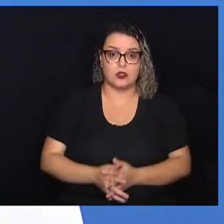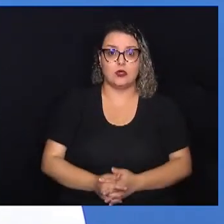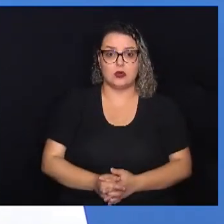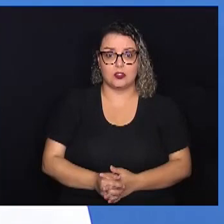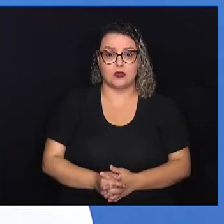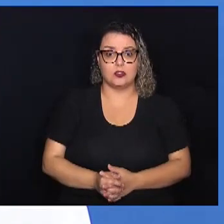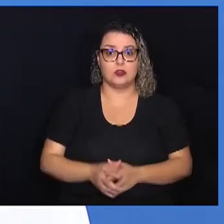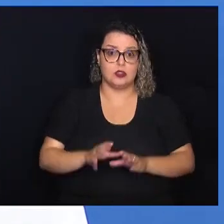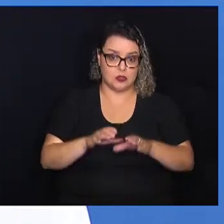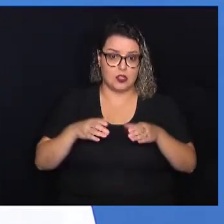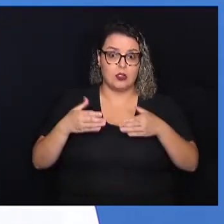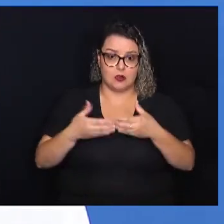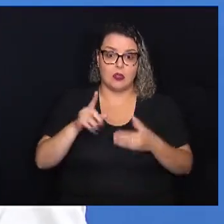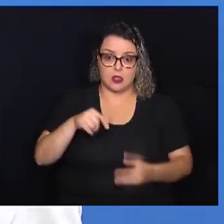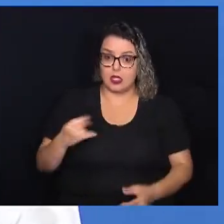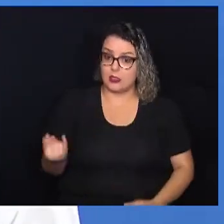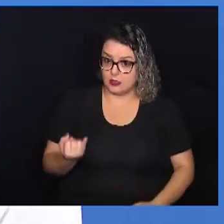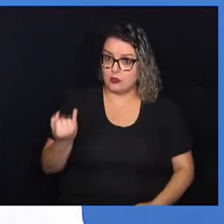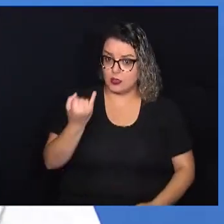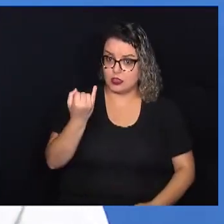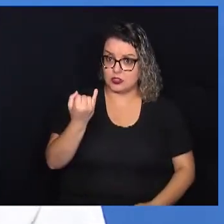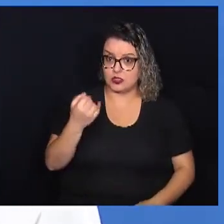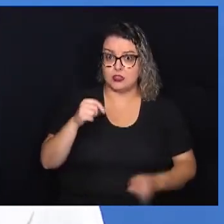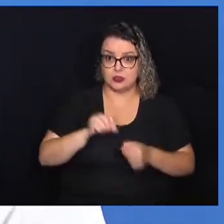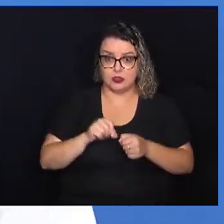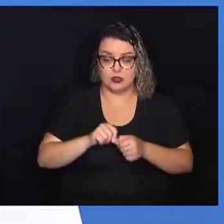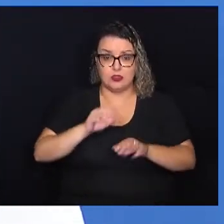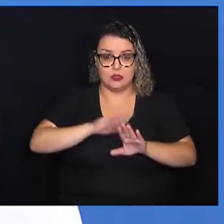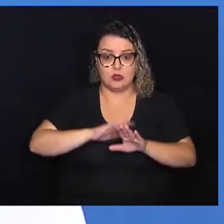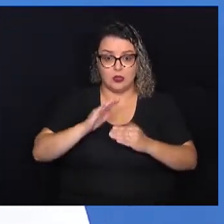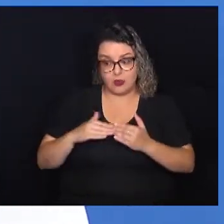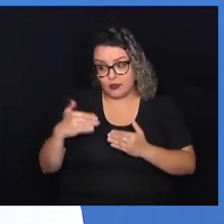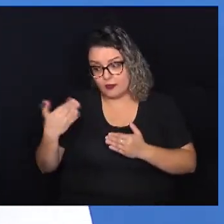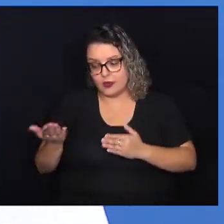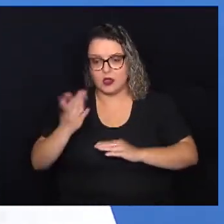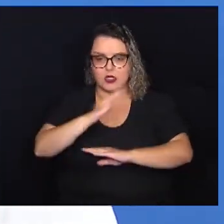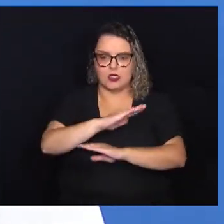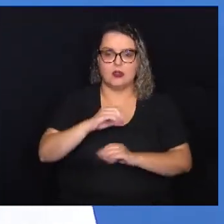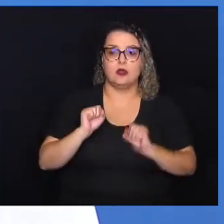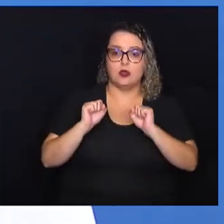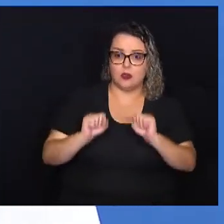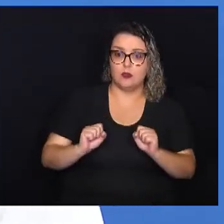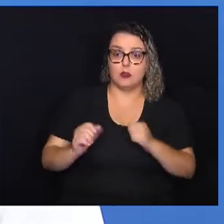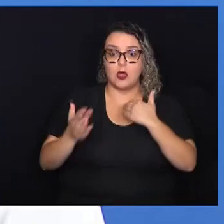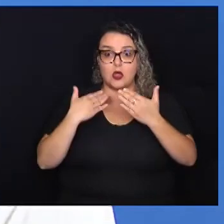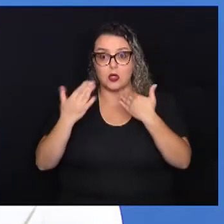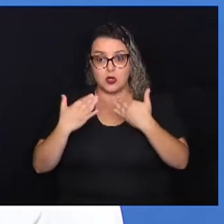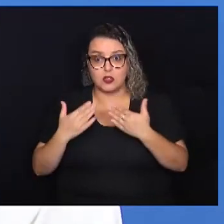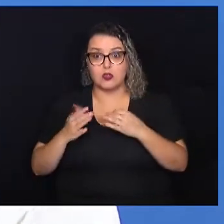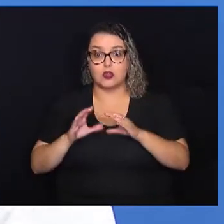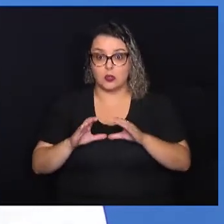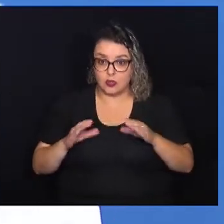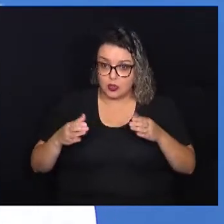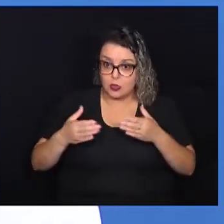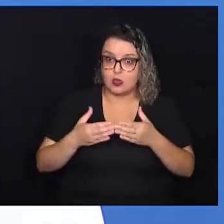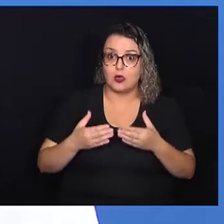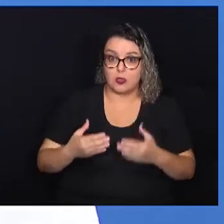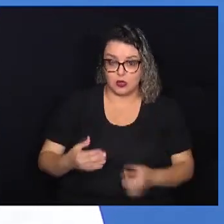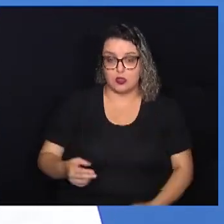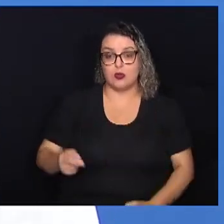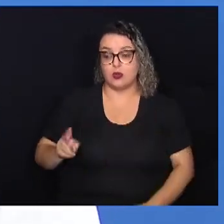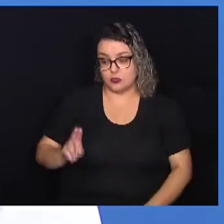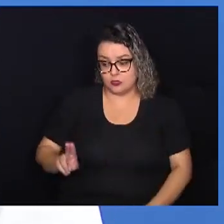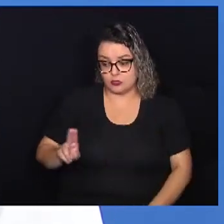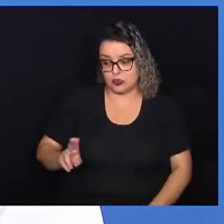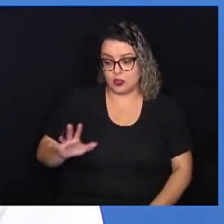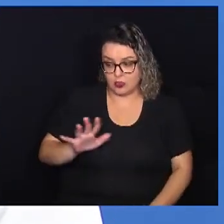comunidade, é fundamental. E fazer uma atividade fora da Câmara, onde a gente possa dialogar com a comunidade universitária e também quem se